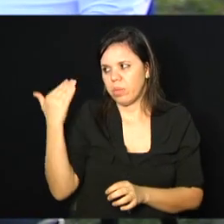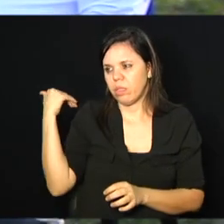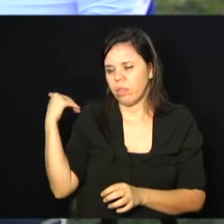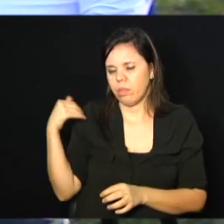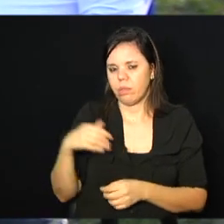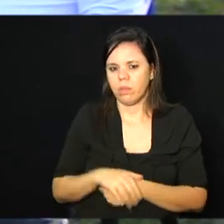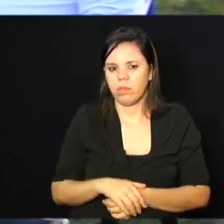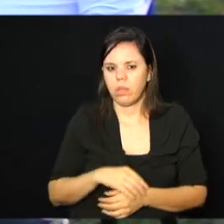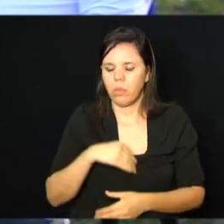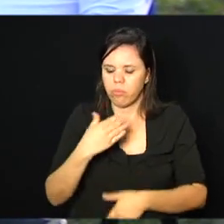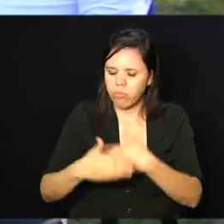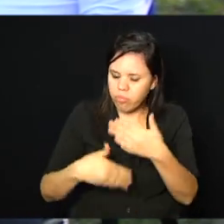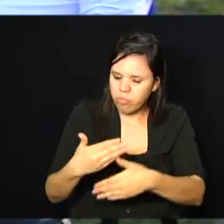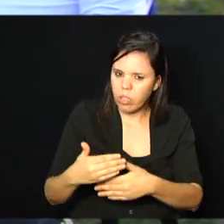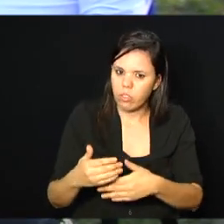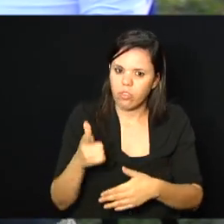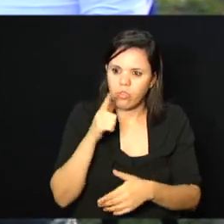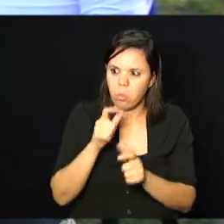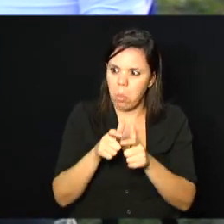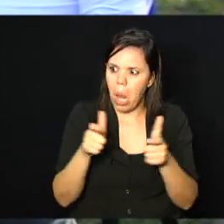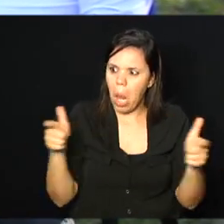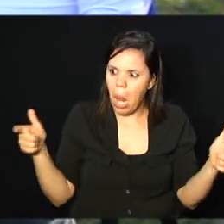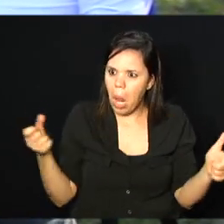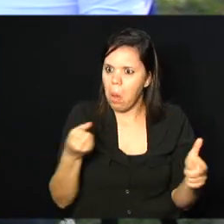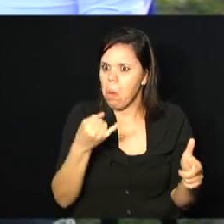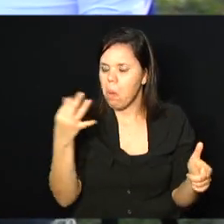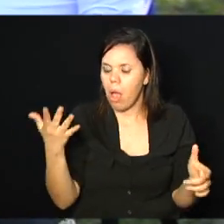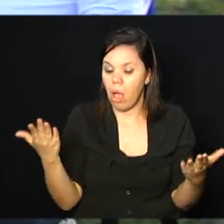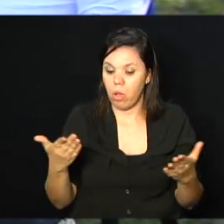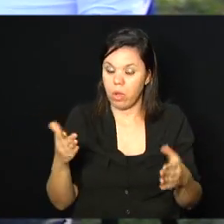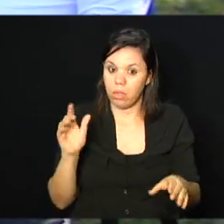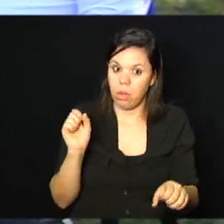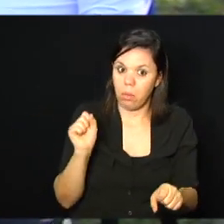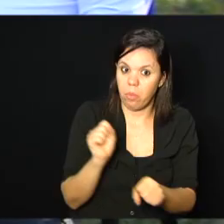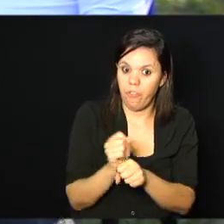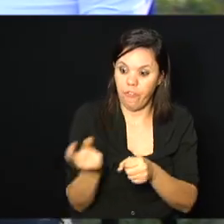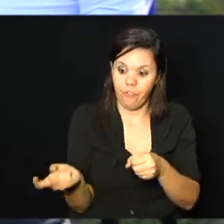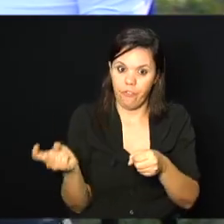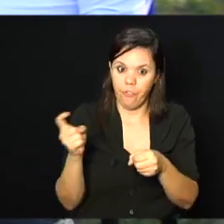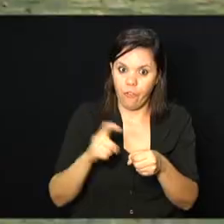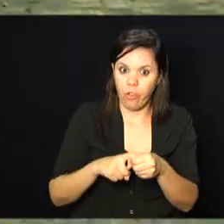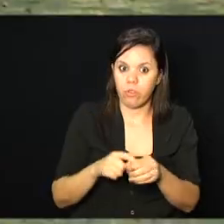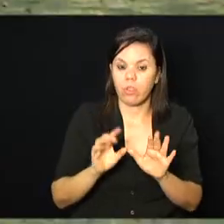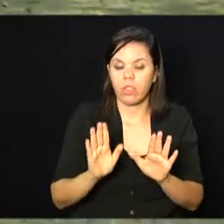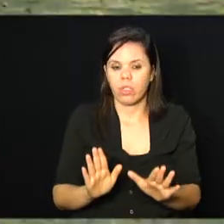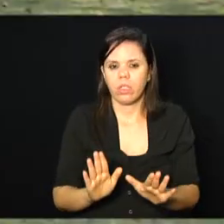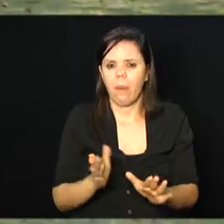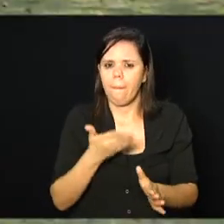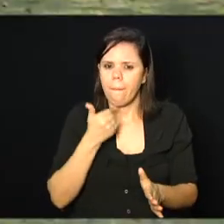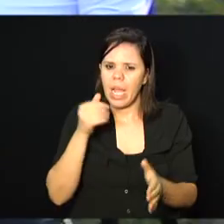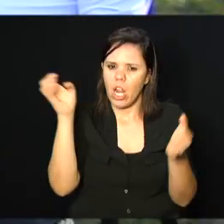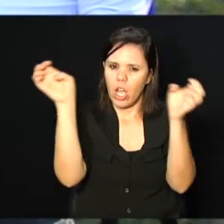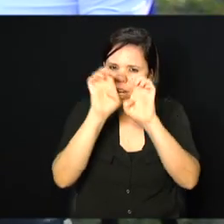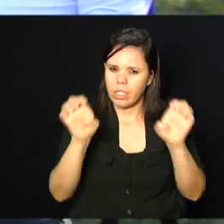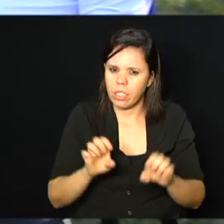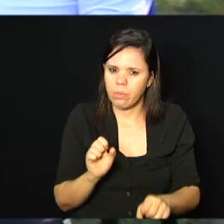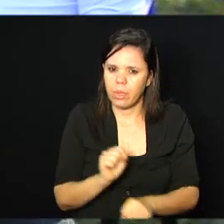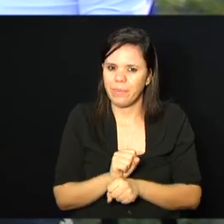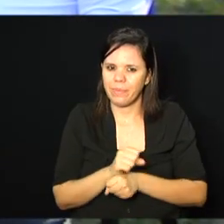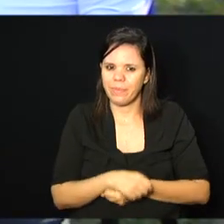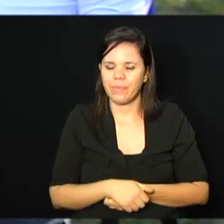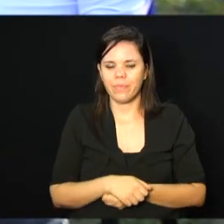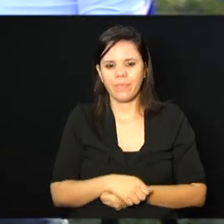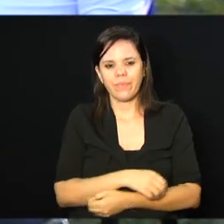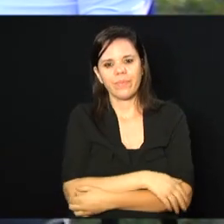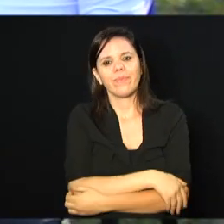cresceu, a gente olhou... Não, está na hora de voltar. Vamos voltar um pouquinho, vamos melhorar a estrutura. Dá uma pausa. Dá uma pausa,